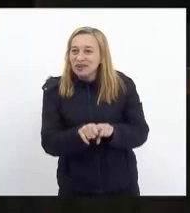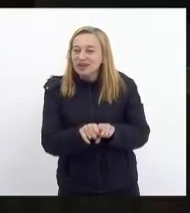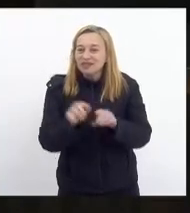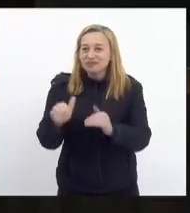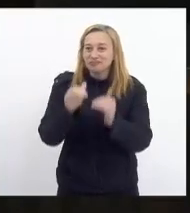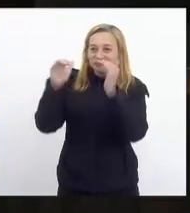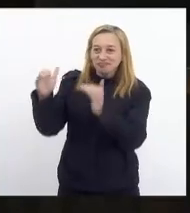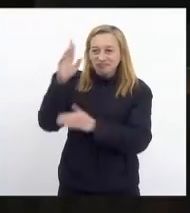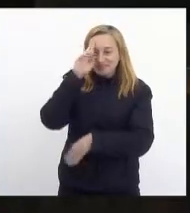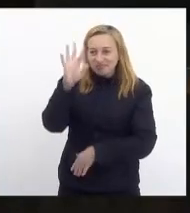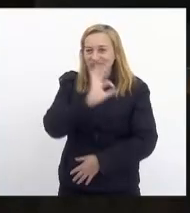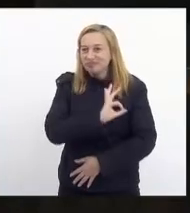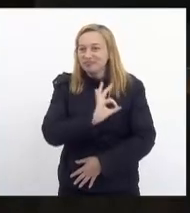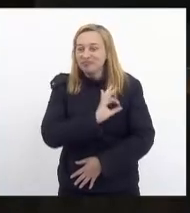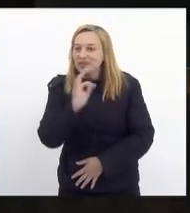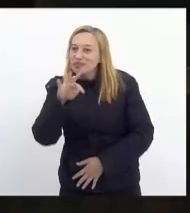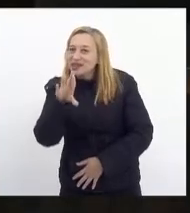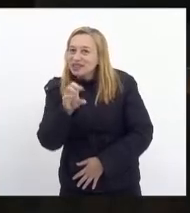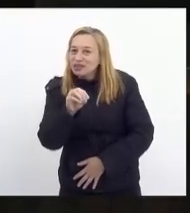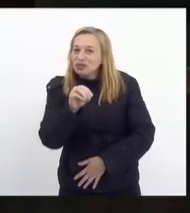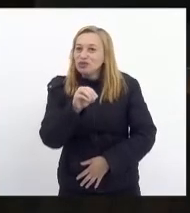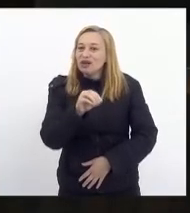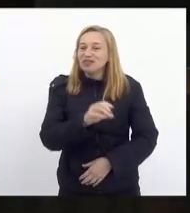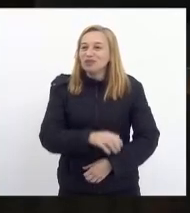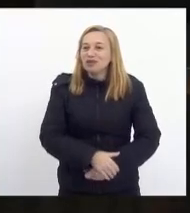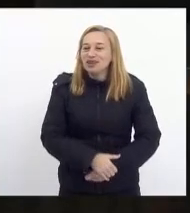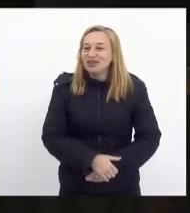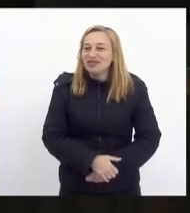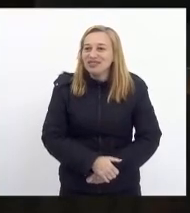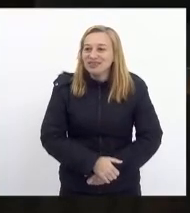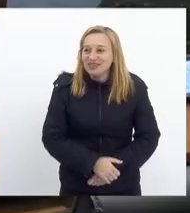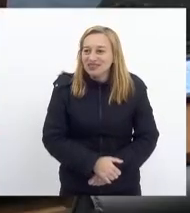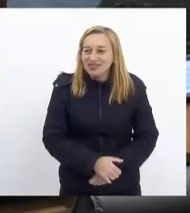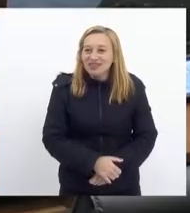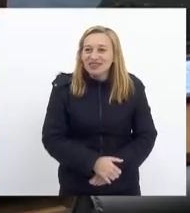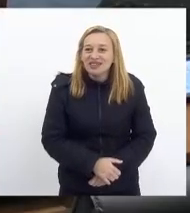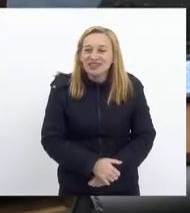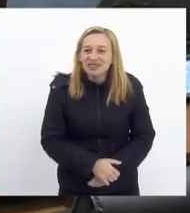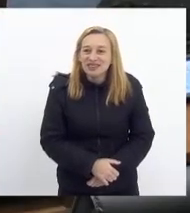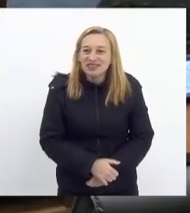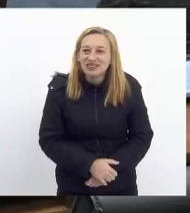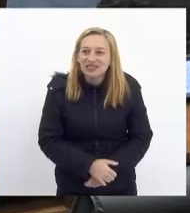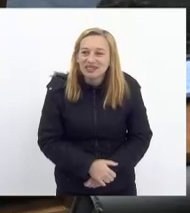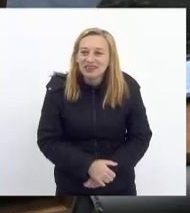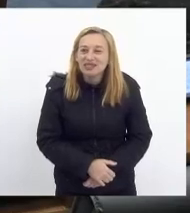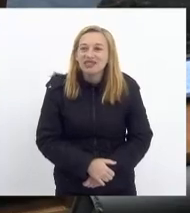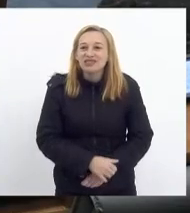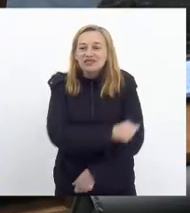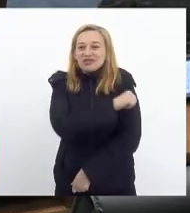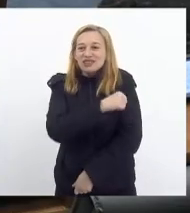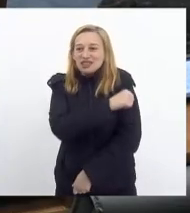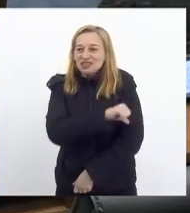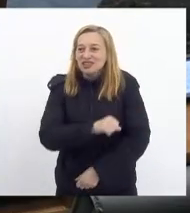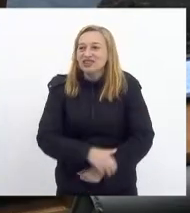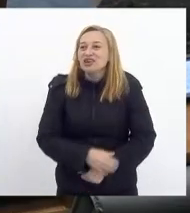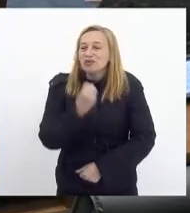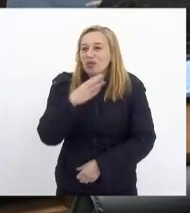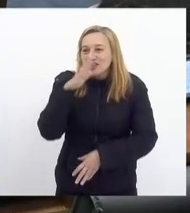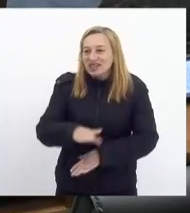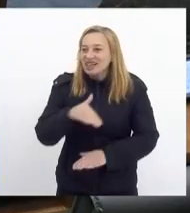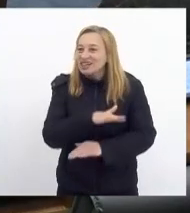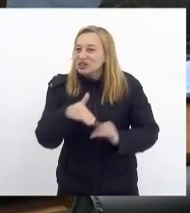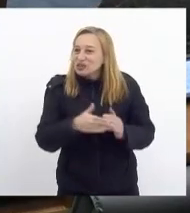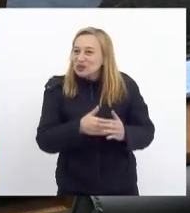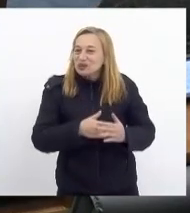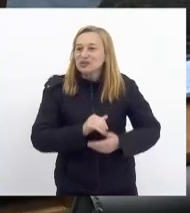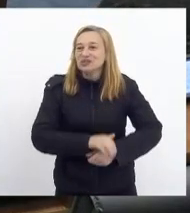subtenente Bernardo, que também está no online, enfermeira Rejane. Boa tarde a todos